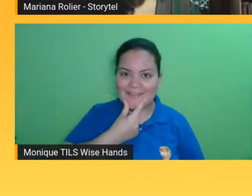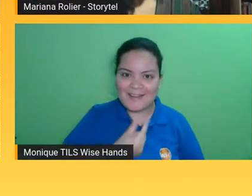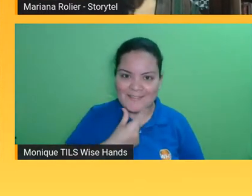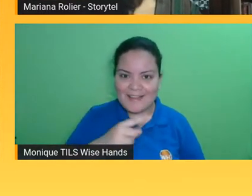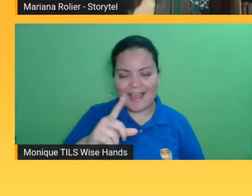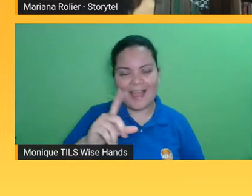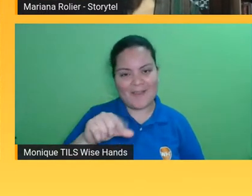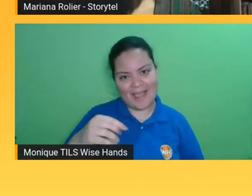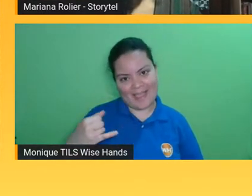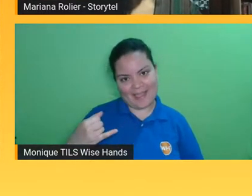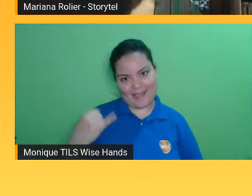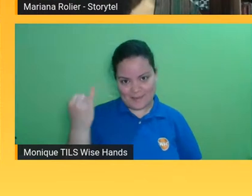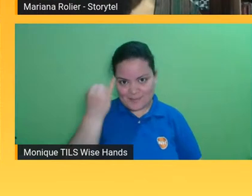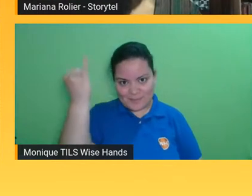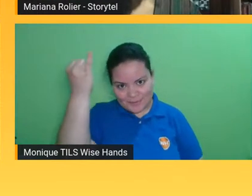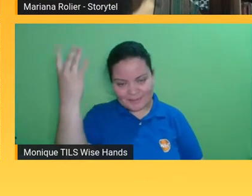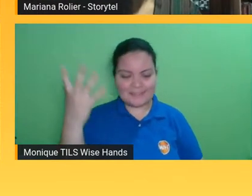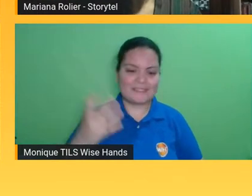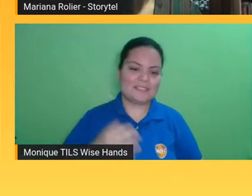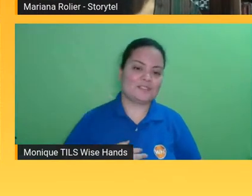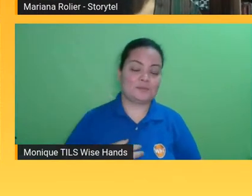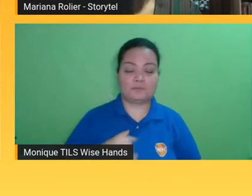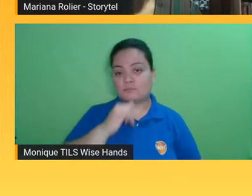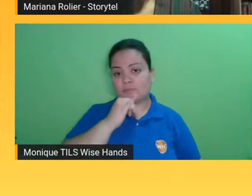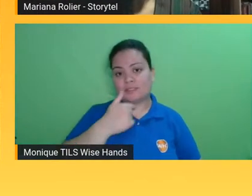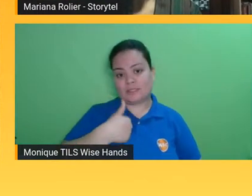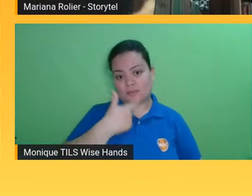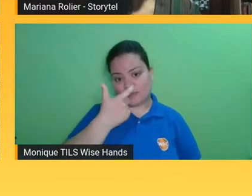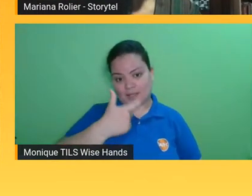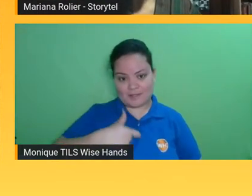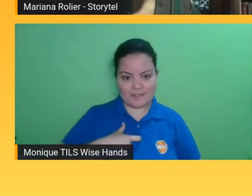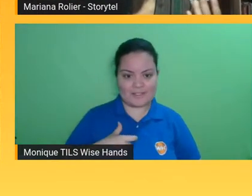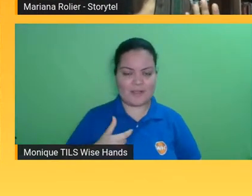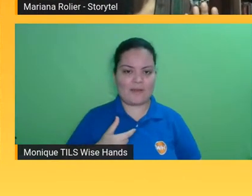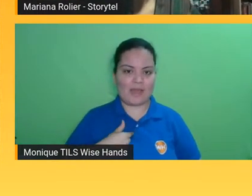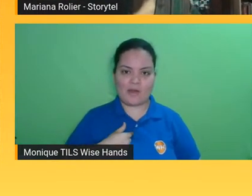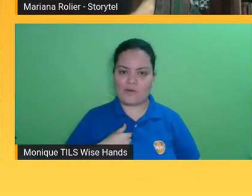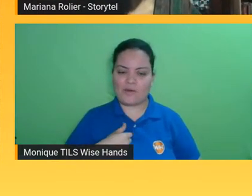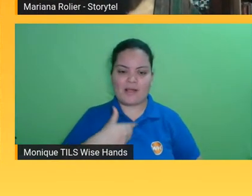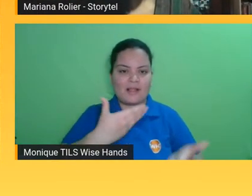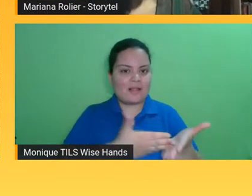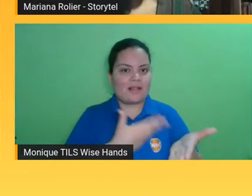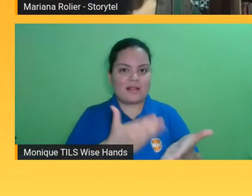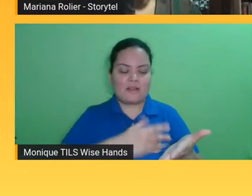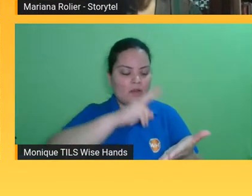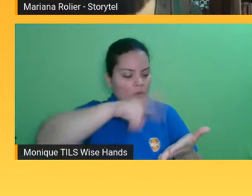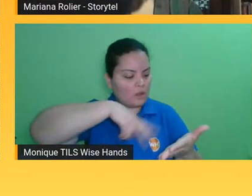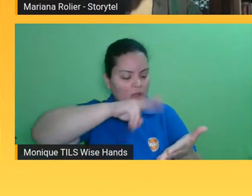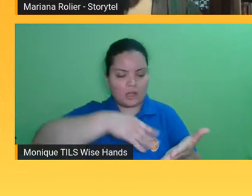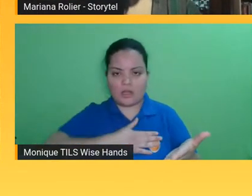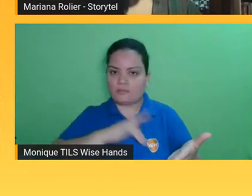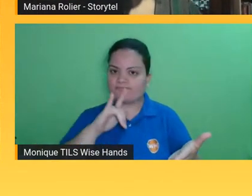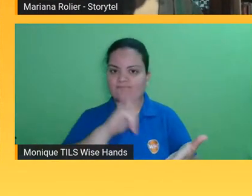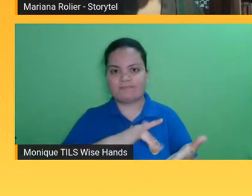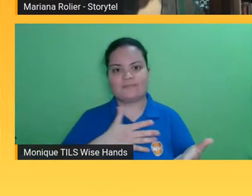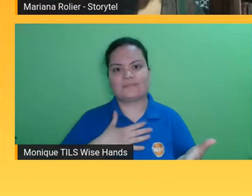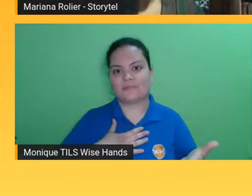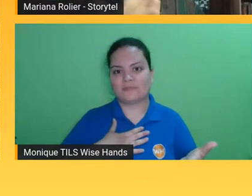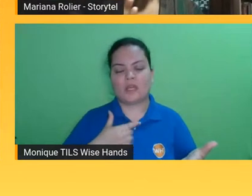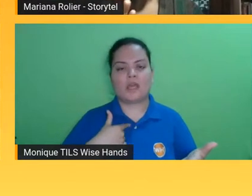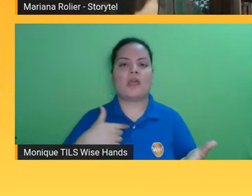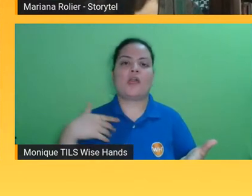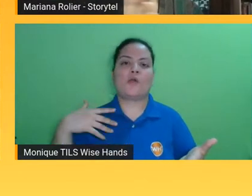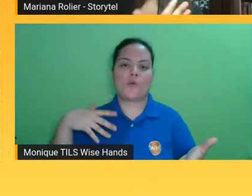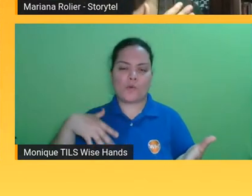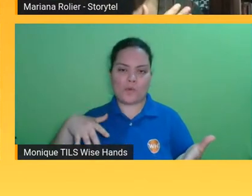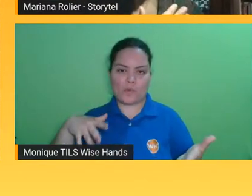analógico por exemplo eu sou uma heavy user de livro né eu sou uma leitora então eu trabalho com audiolivro mas